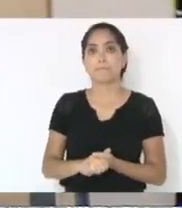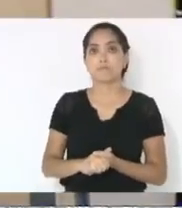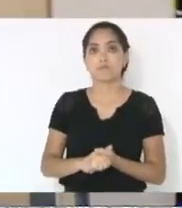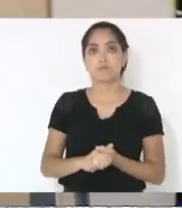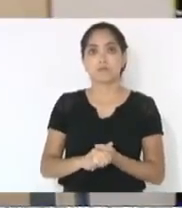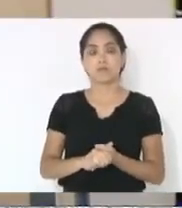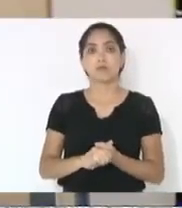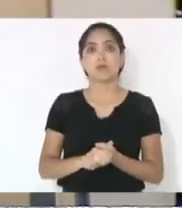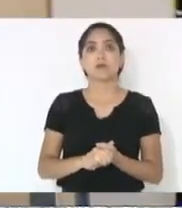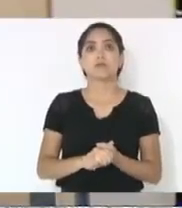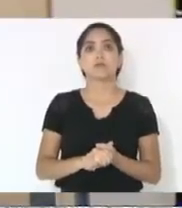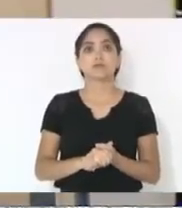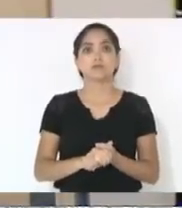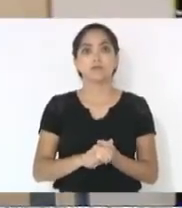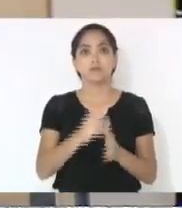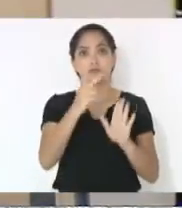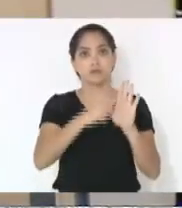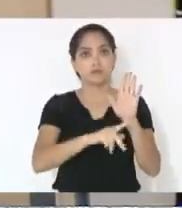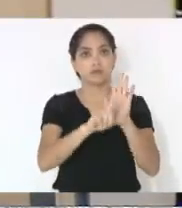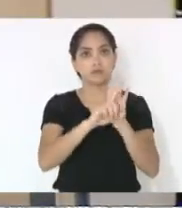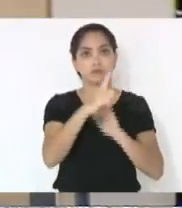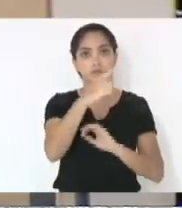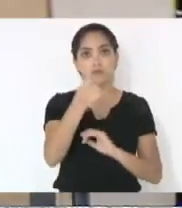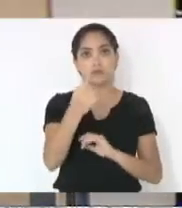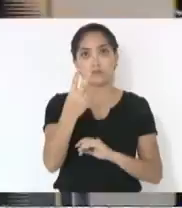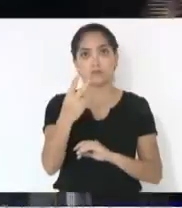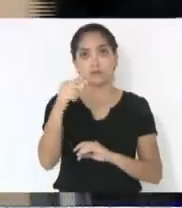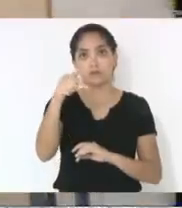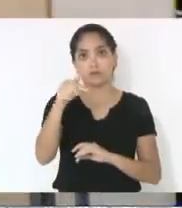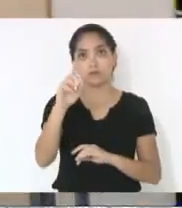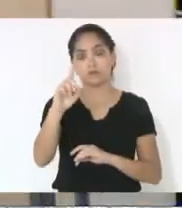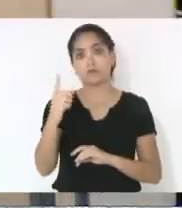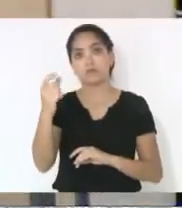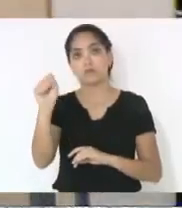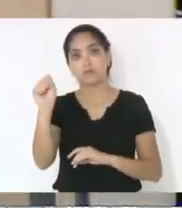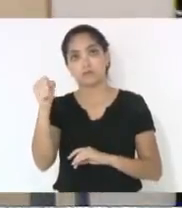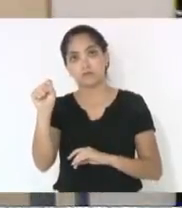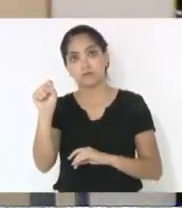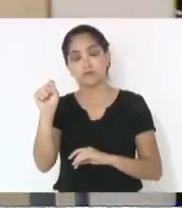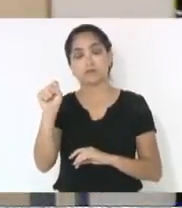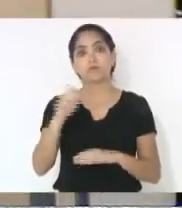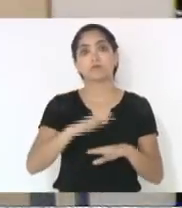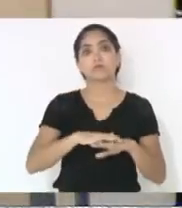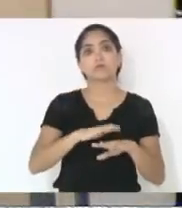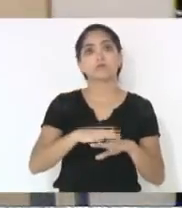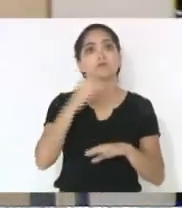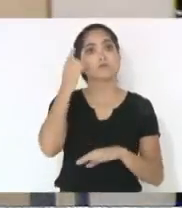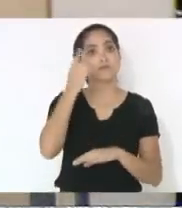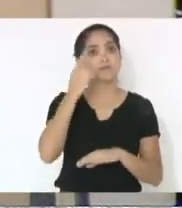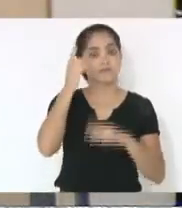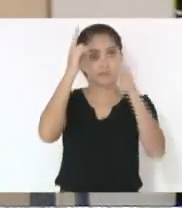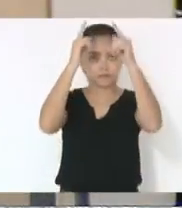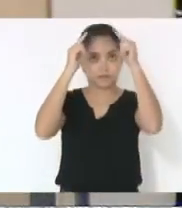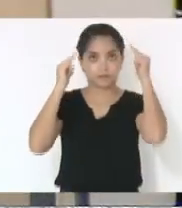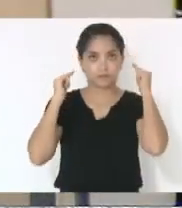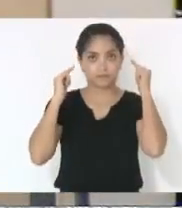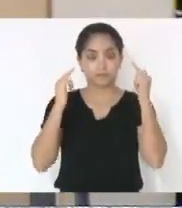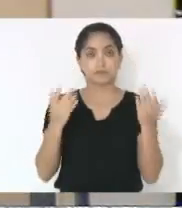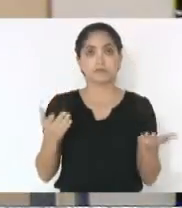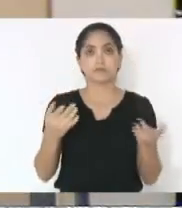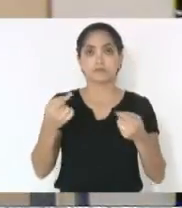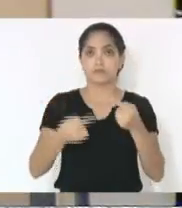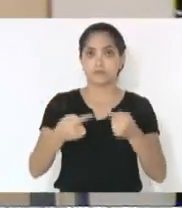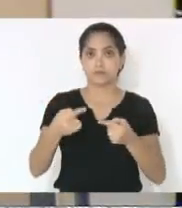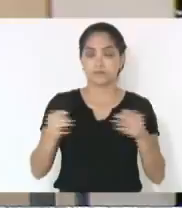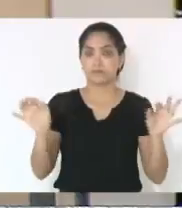Votação da redação final ao projeto de lei 162.7, de 2018, de autoria do deputado Neudir Sareta. Em discussão,